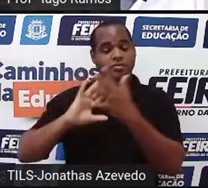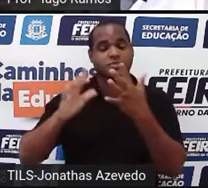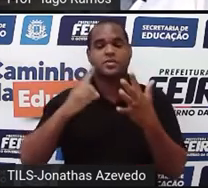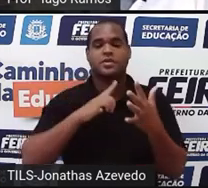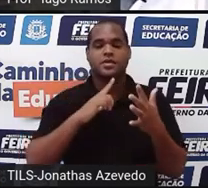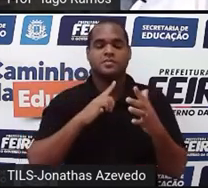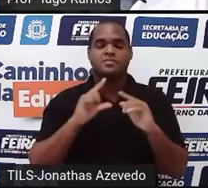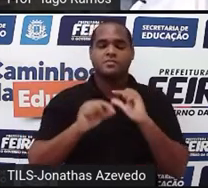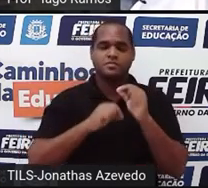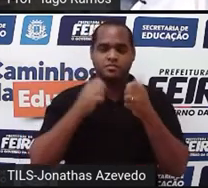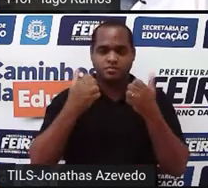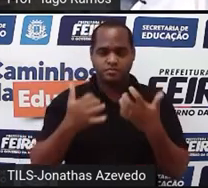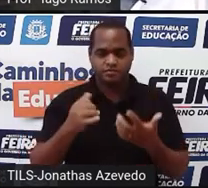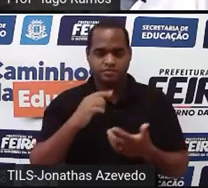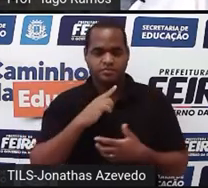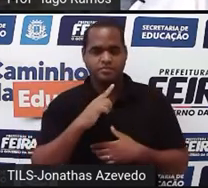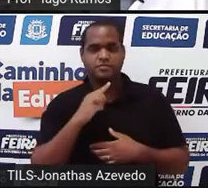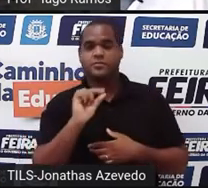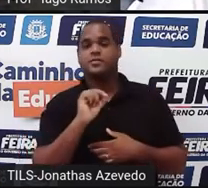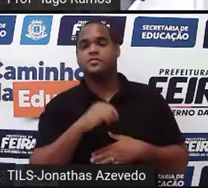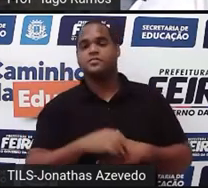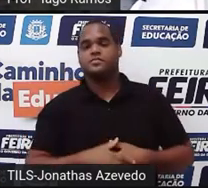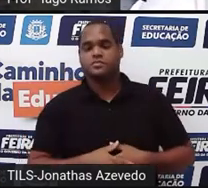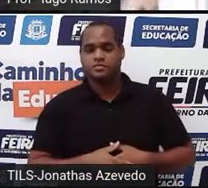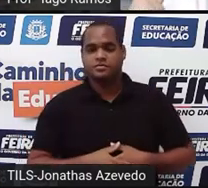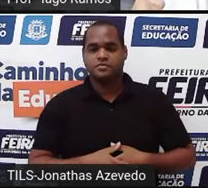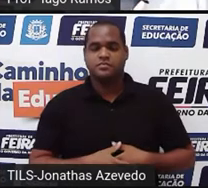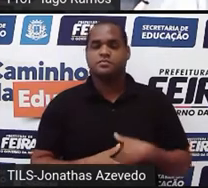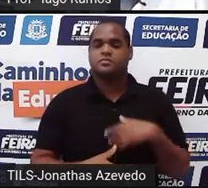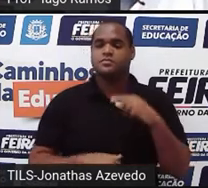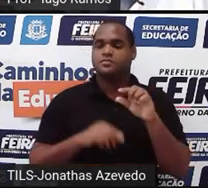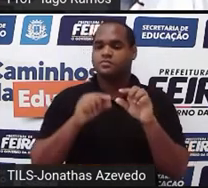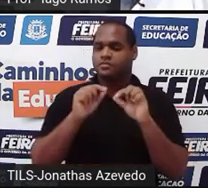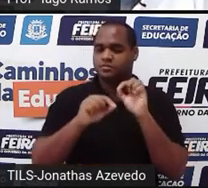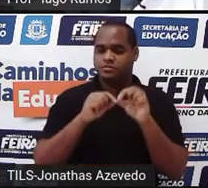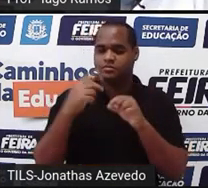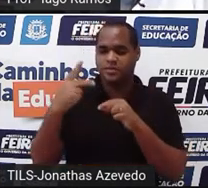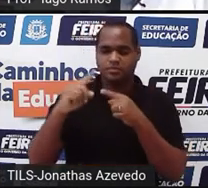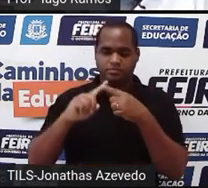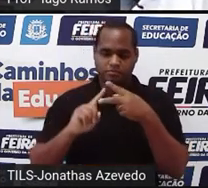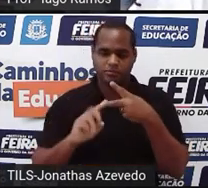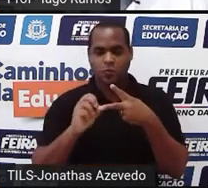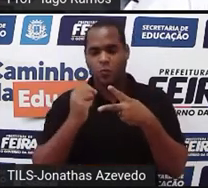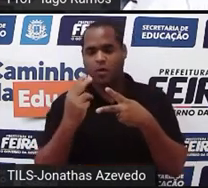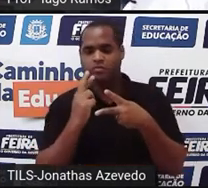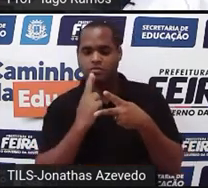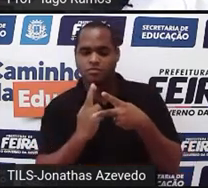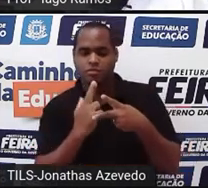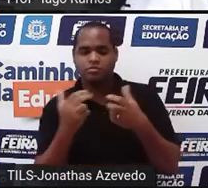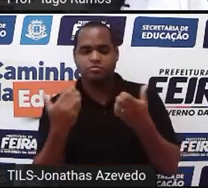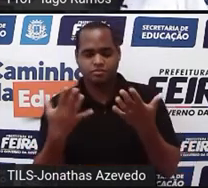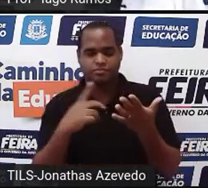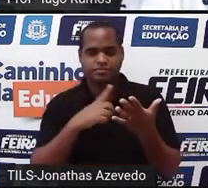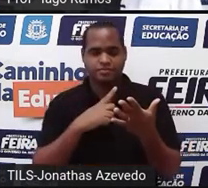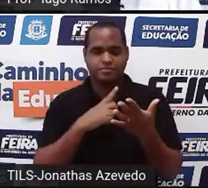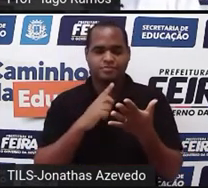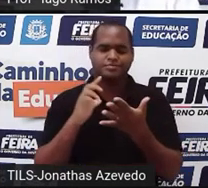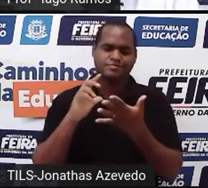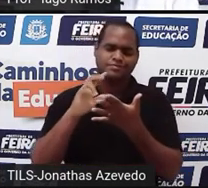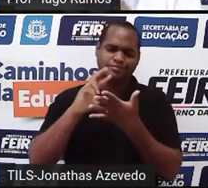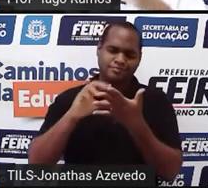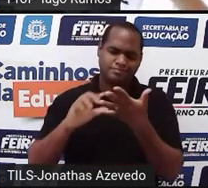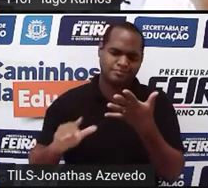E quando é que ele é possível determinado se ele tem uma única solução, tá? Então, essas coisas